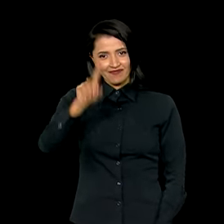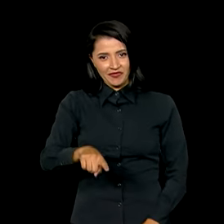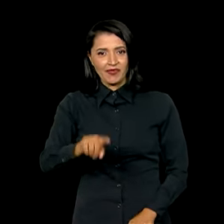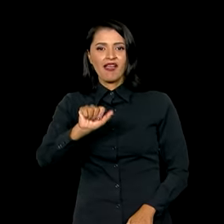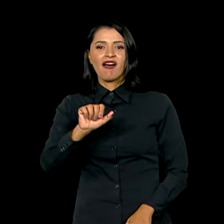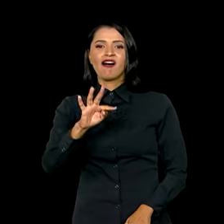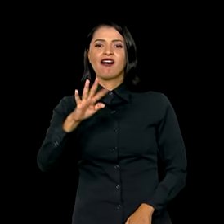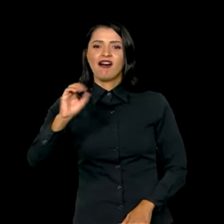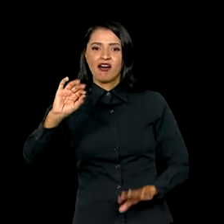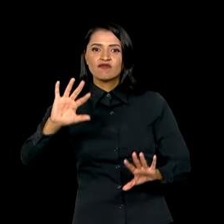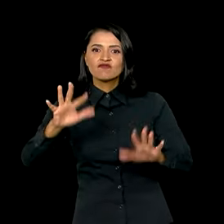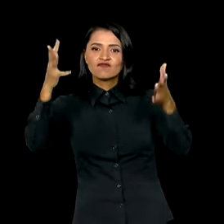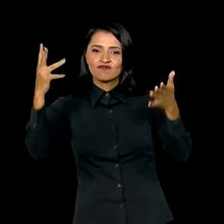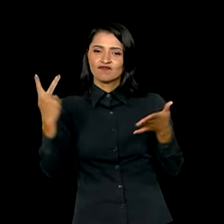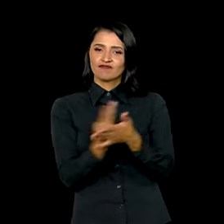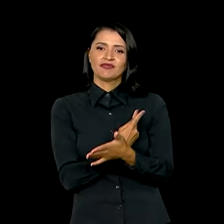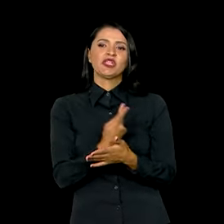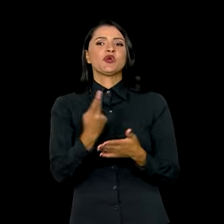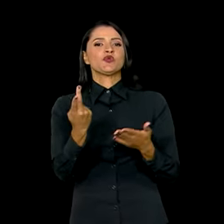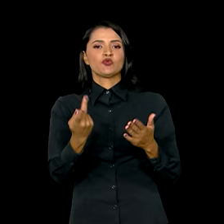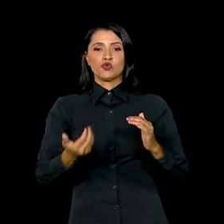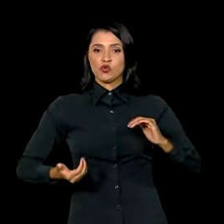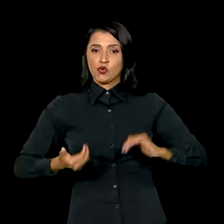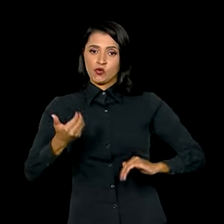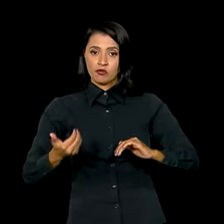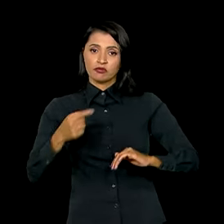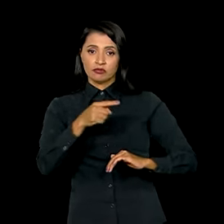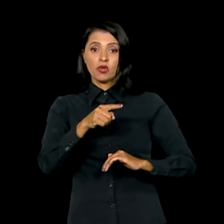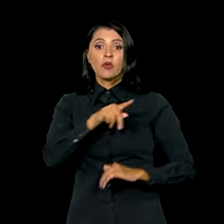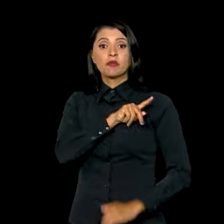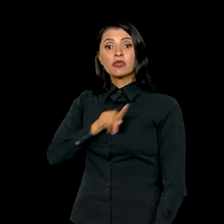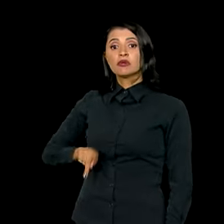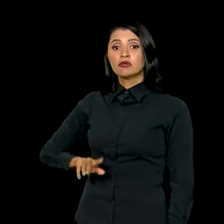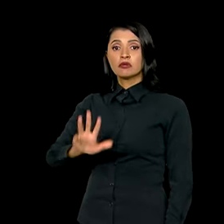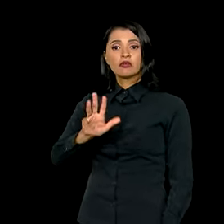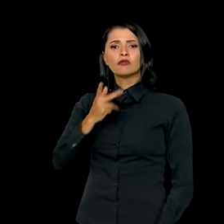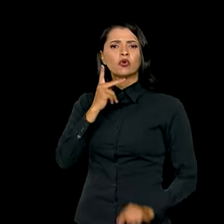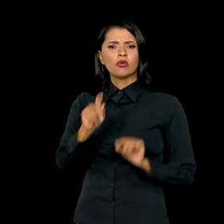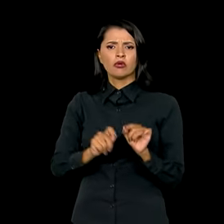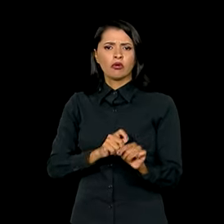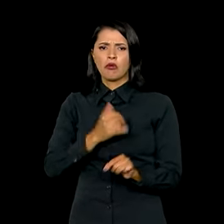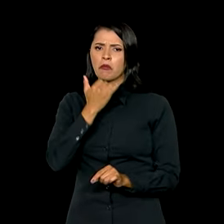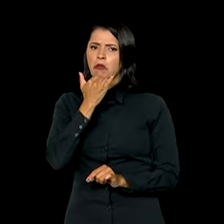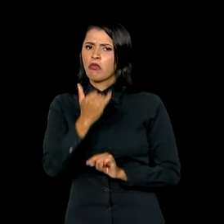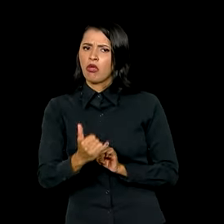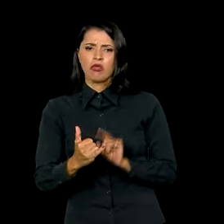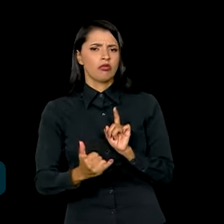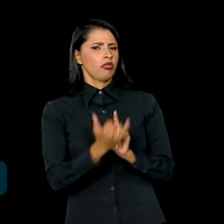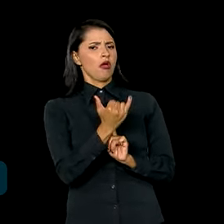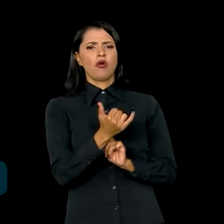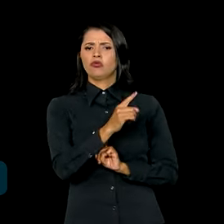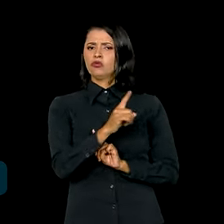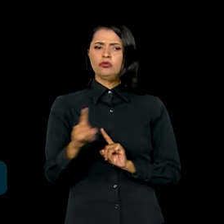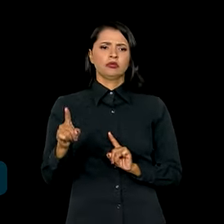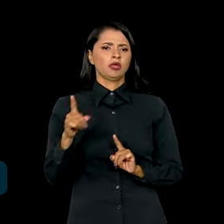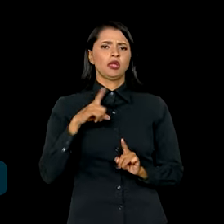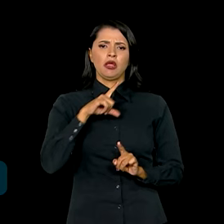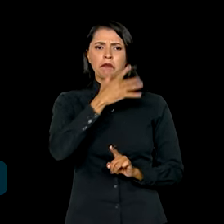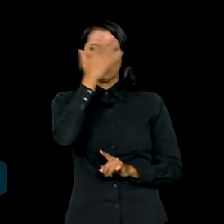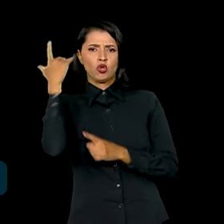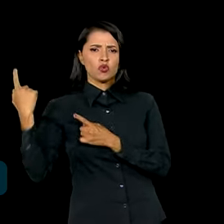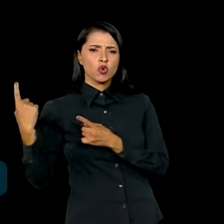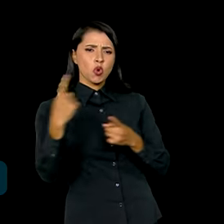aconteceu no Congresso Nacional, o presidente Lula disse que não há perdão para quem atenta contra a